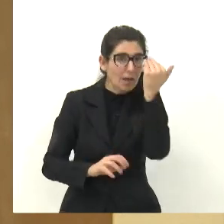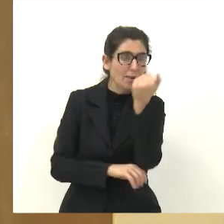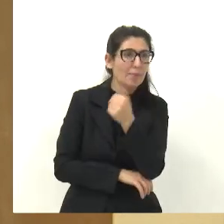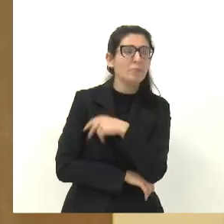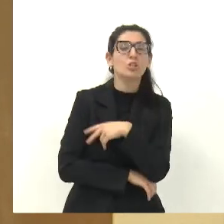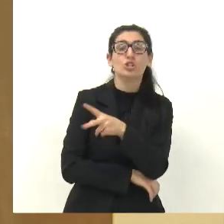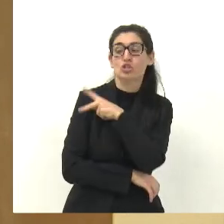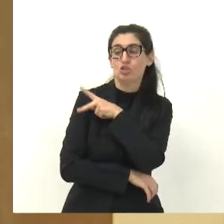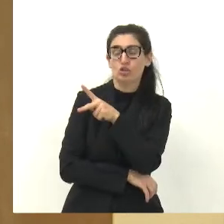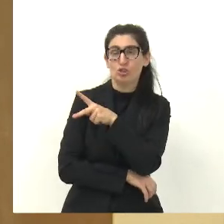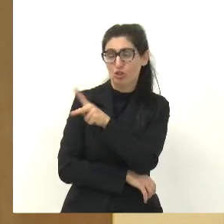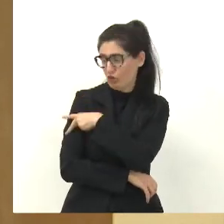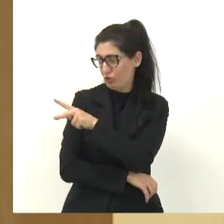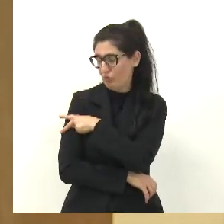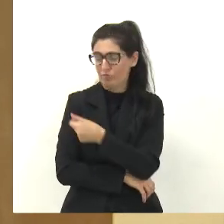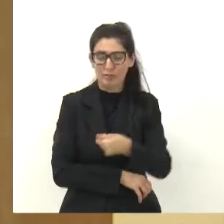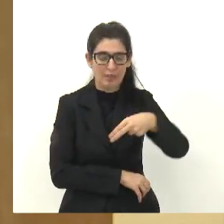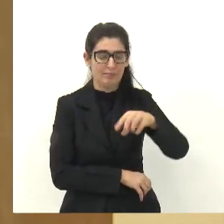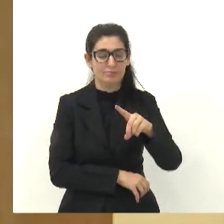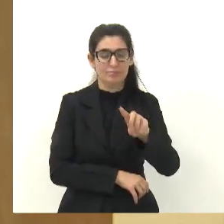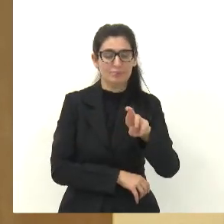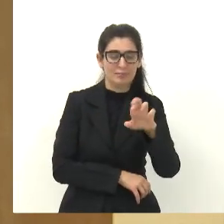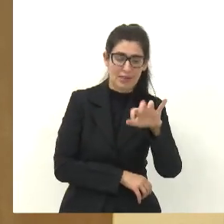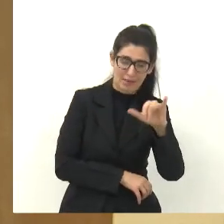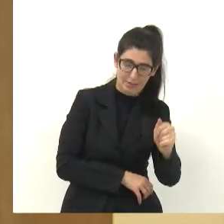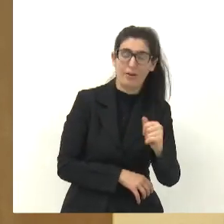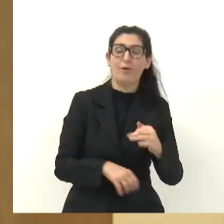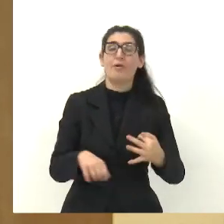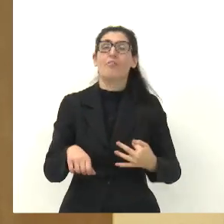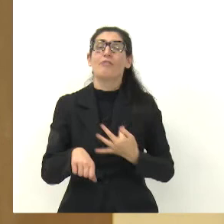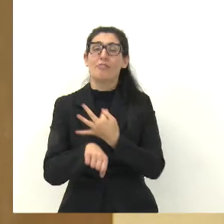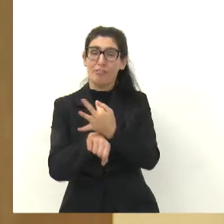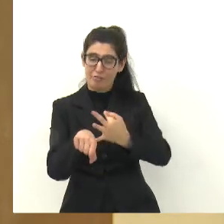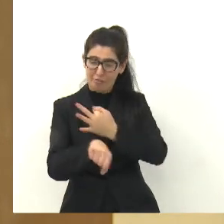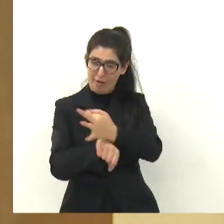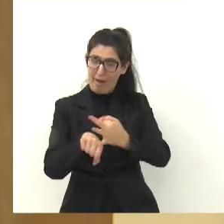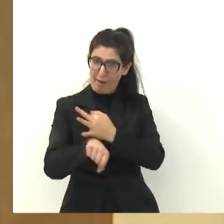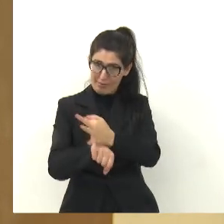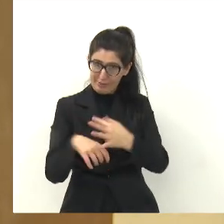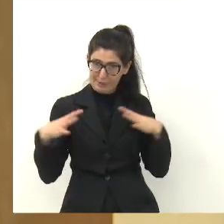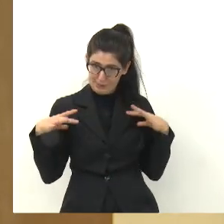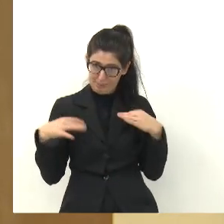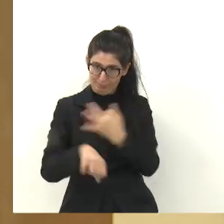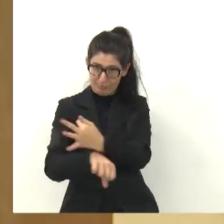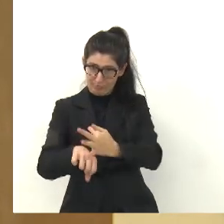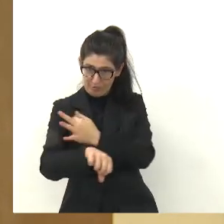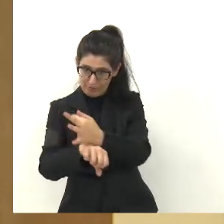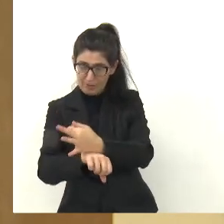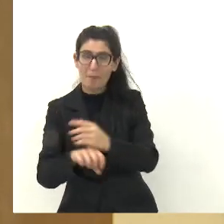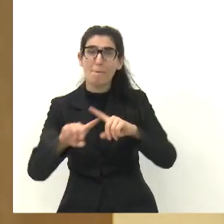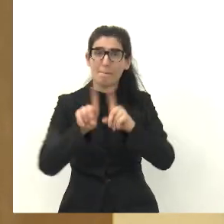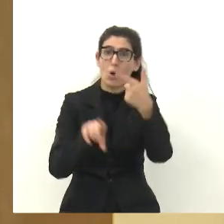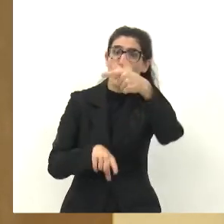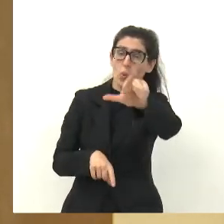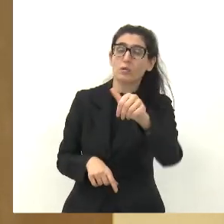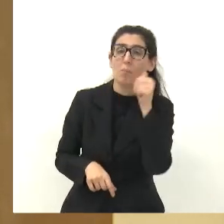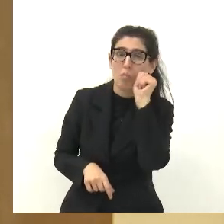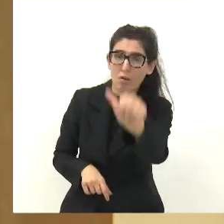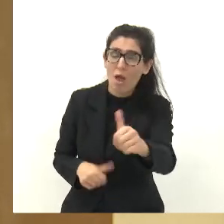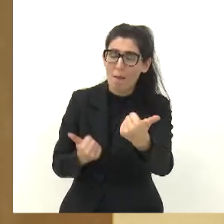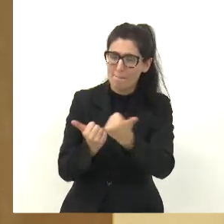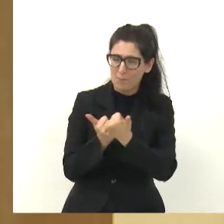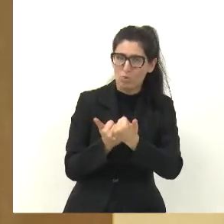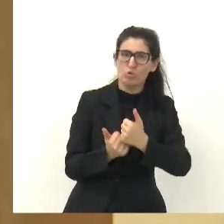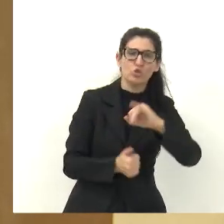EDP, a Andréia, estava de férias, no lugar dela estava a Juliana, onde eu nem tenho assim, não conheço pessoalmente.